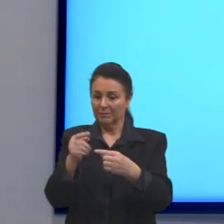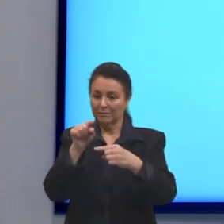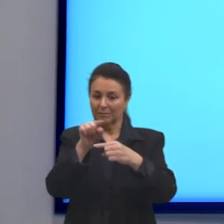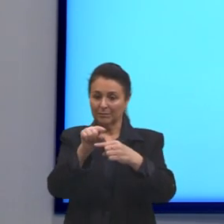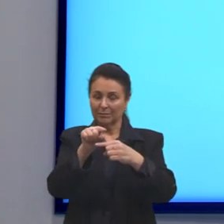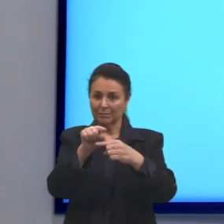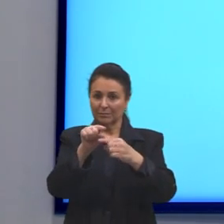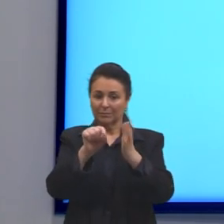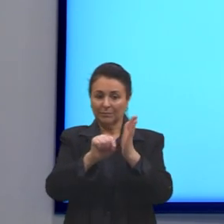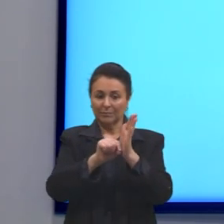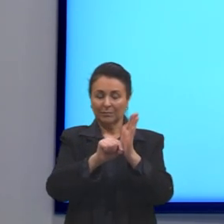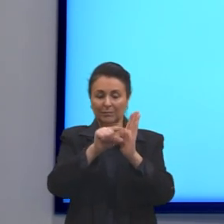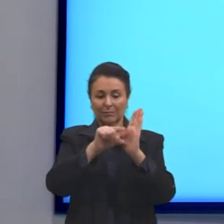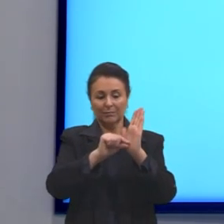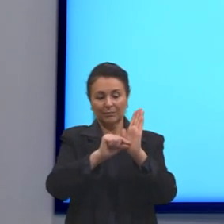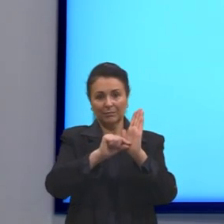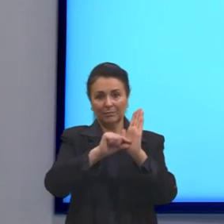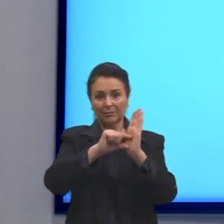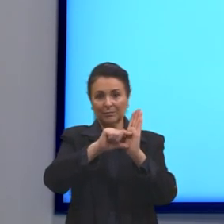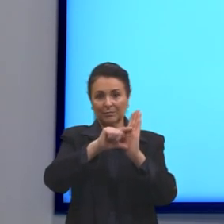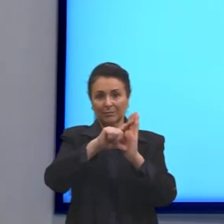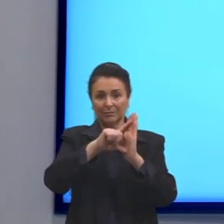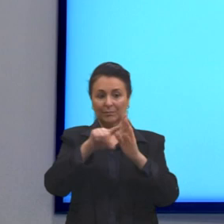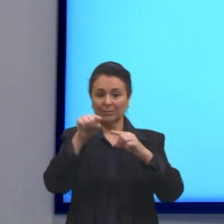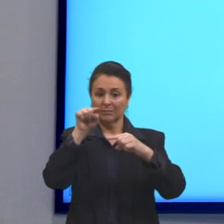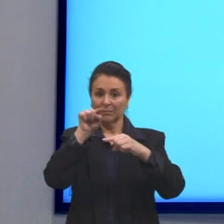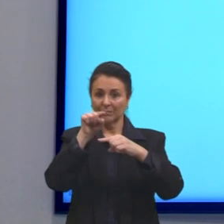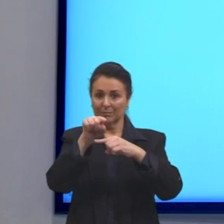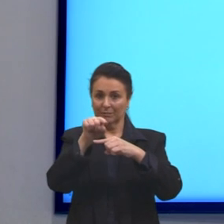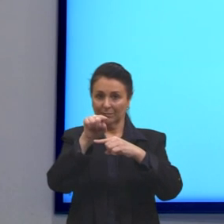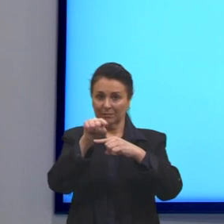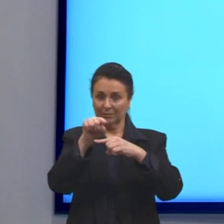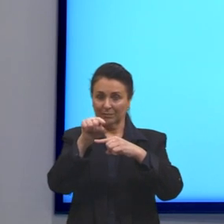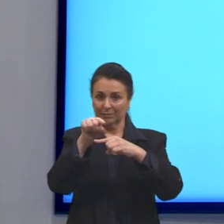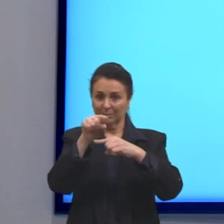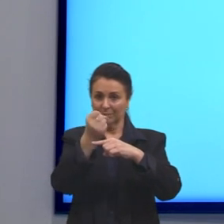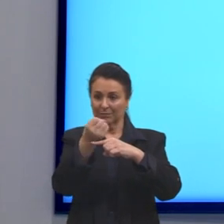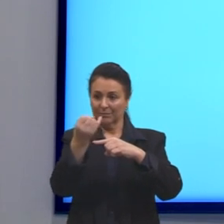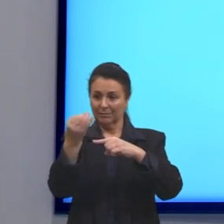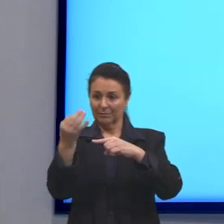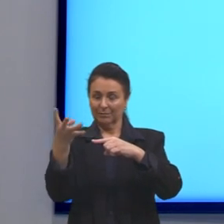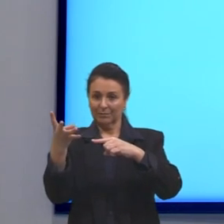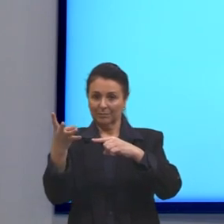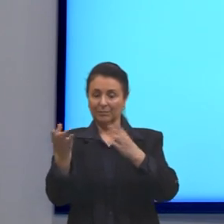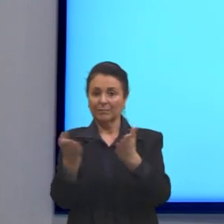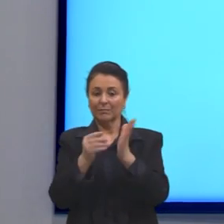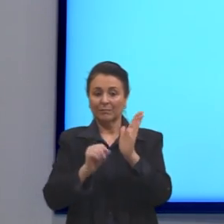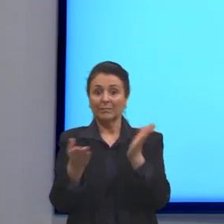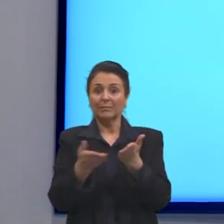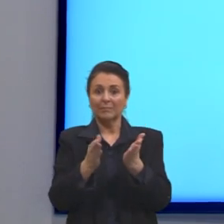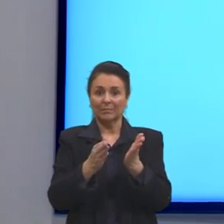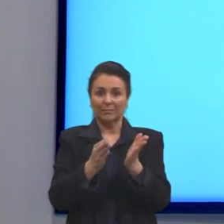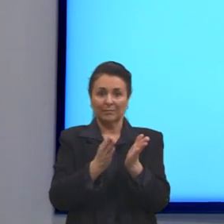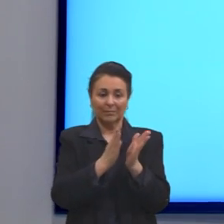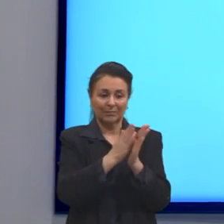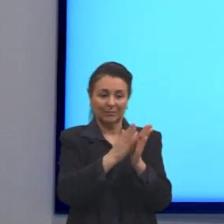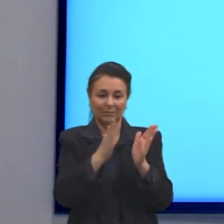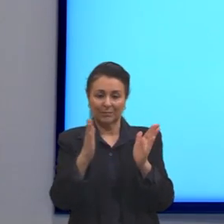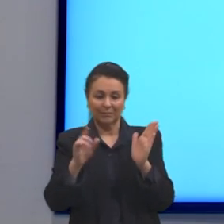menor para o maior numerador. Então, em ordem crescente, nós temos